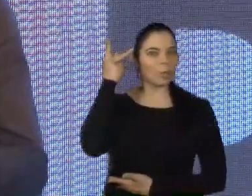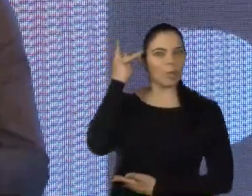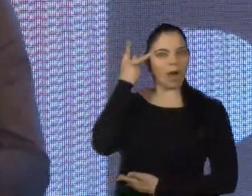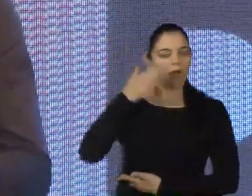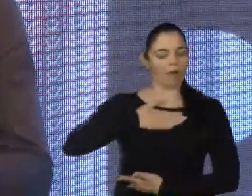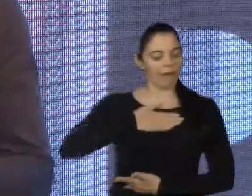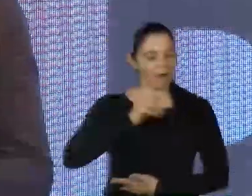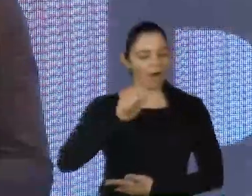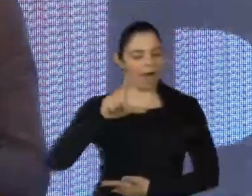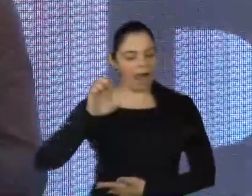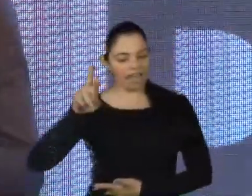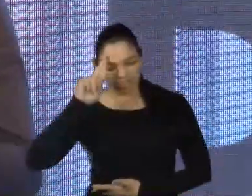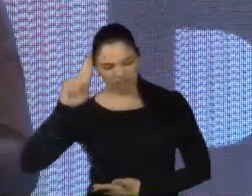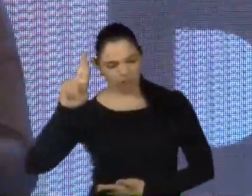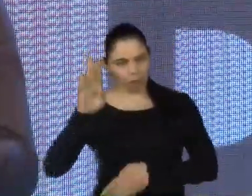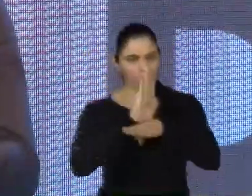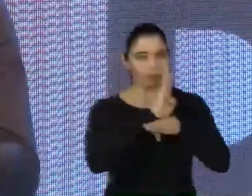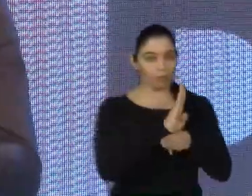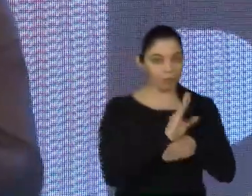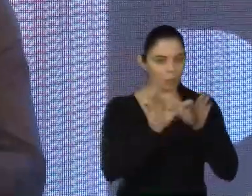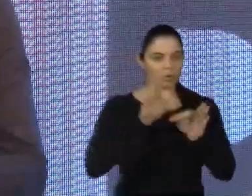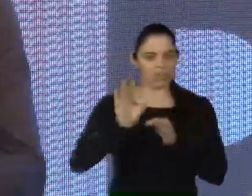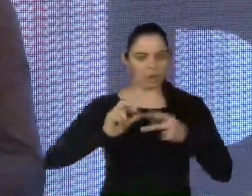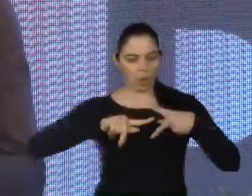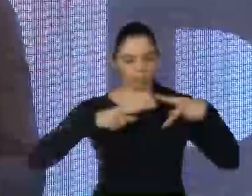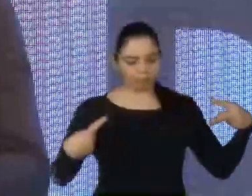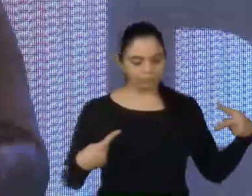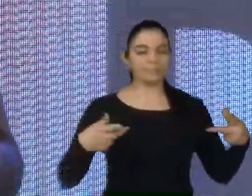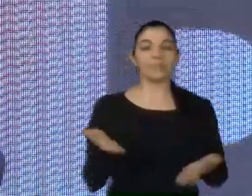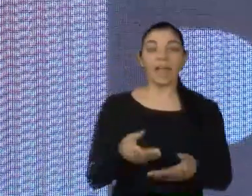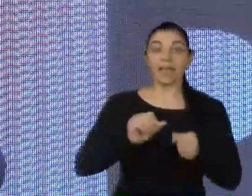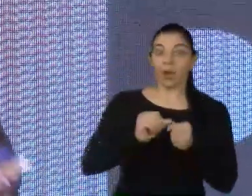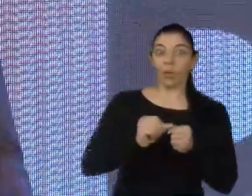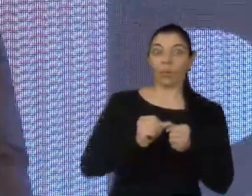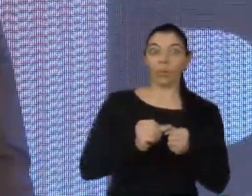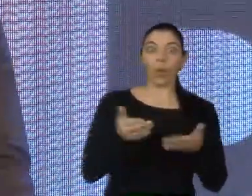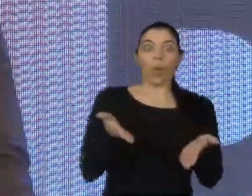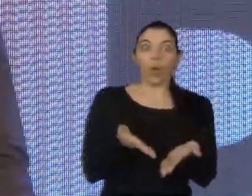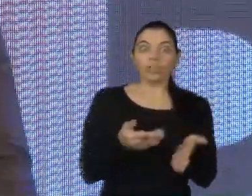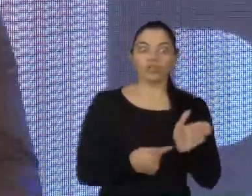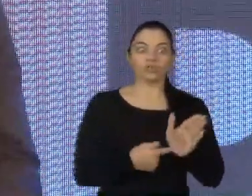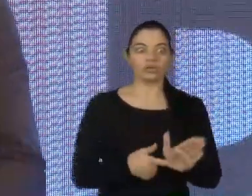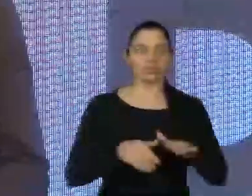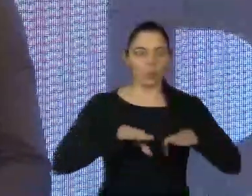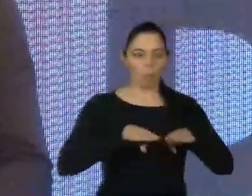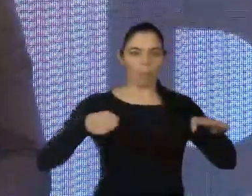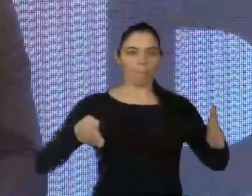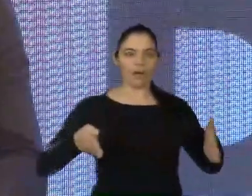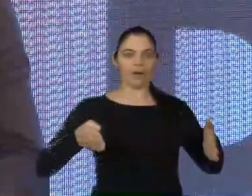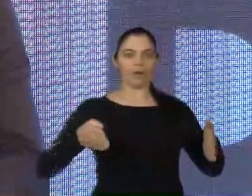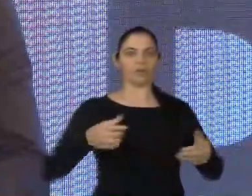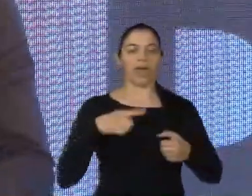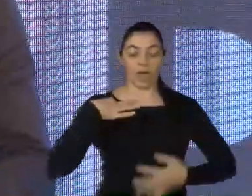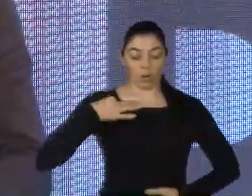Duarte, diretor e autor do filme e do projeto Cromossomo 21. Estamos aqui num tablado, num palco. Eu